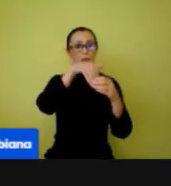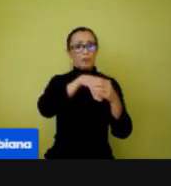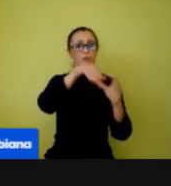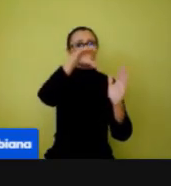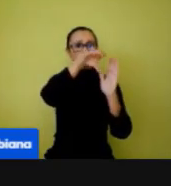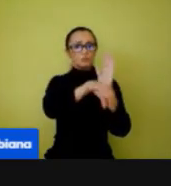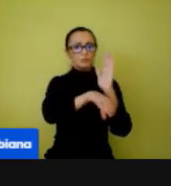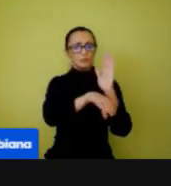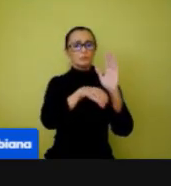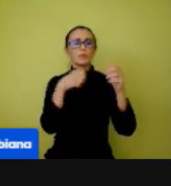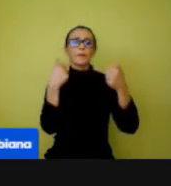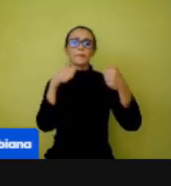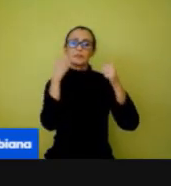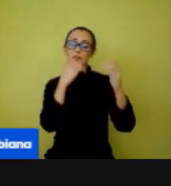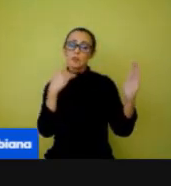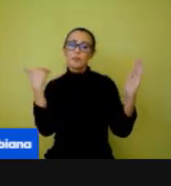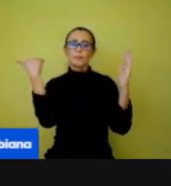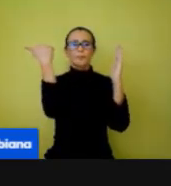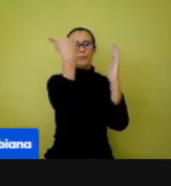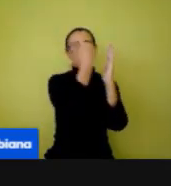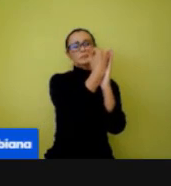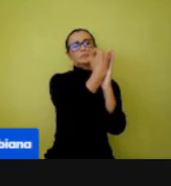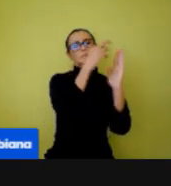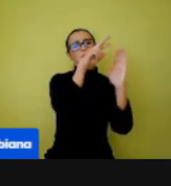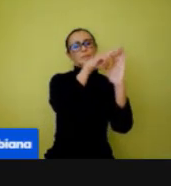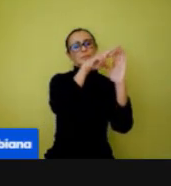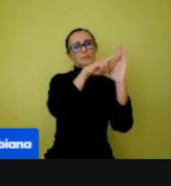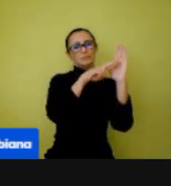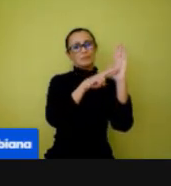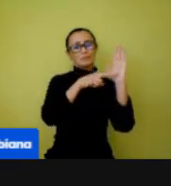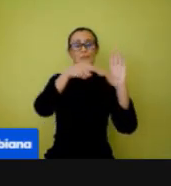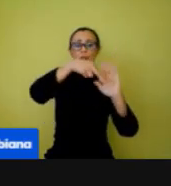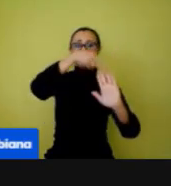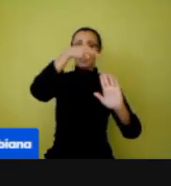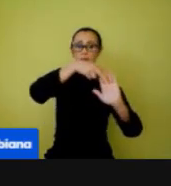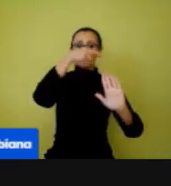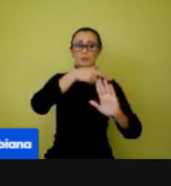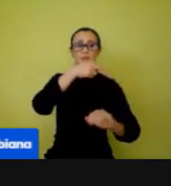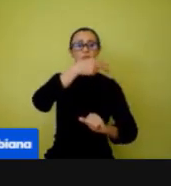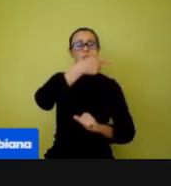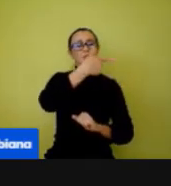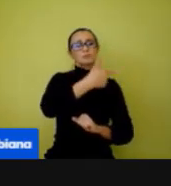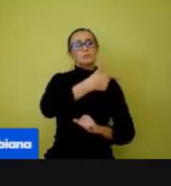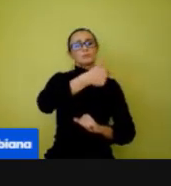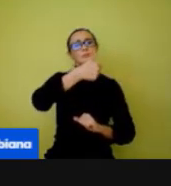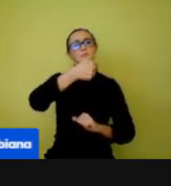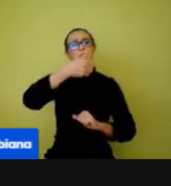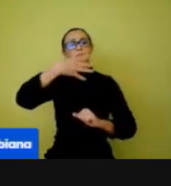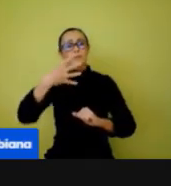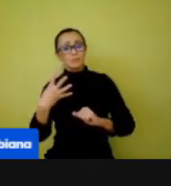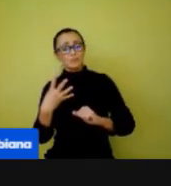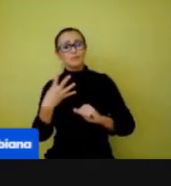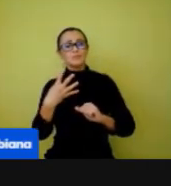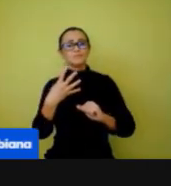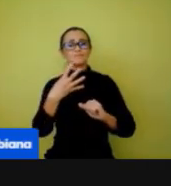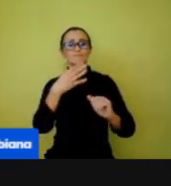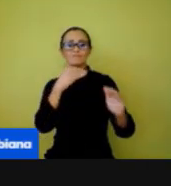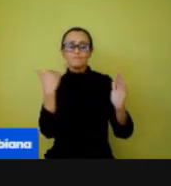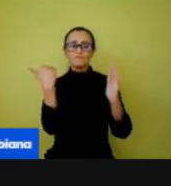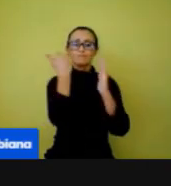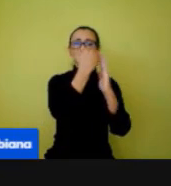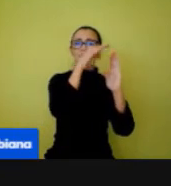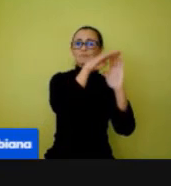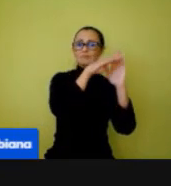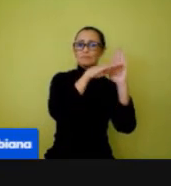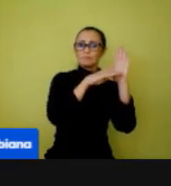normativas da resolução que estabelece, que a 214, que estabelece alguns critérios preventivos